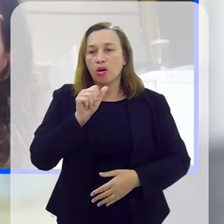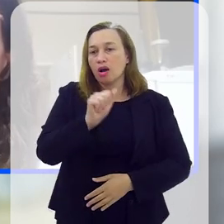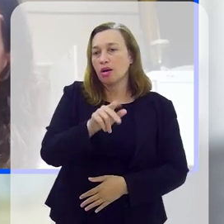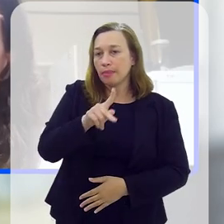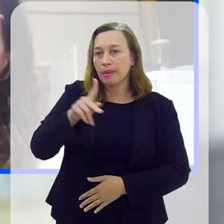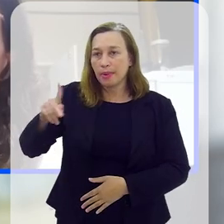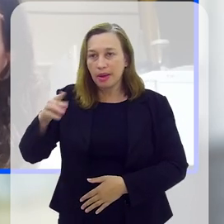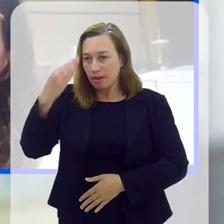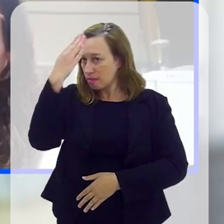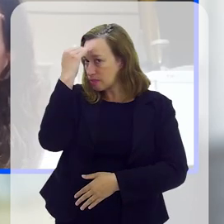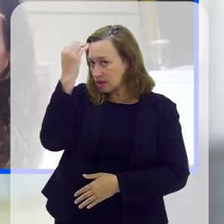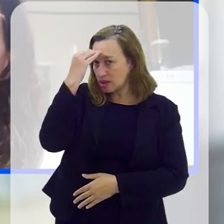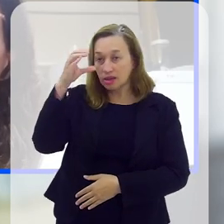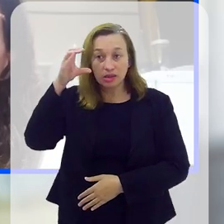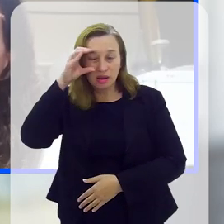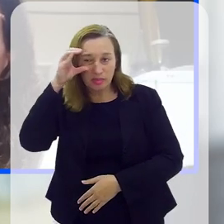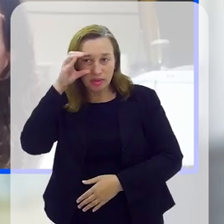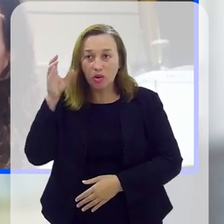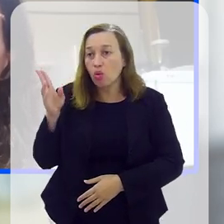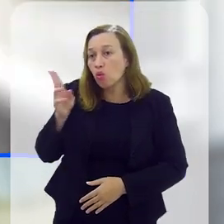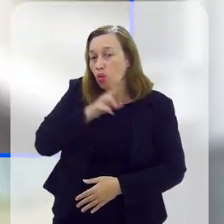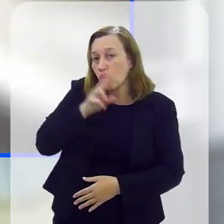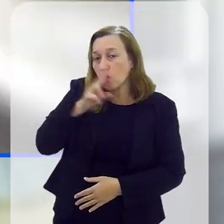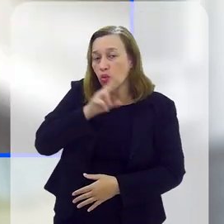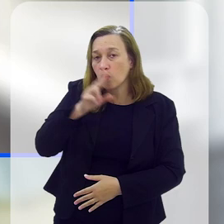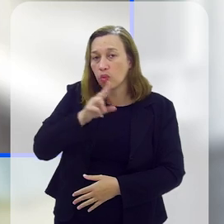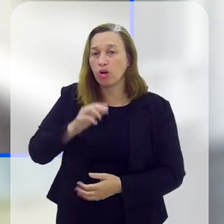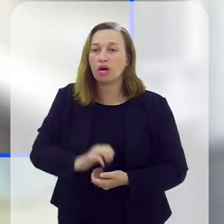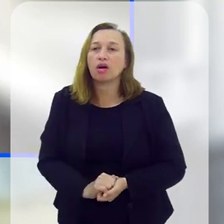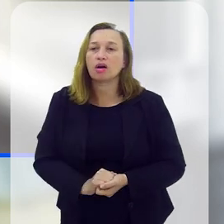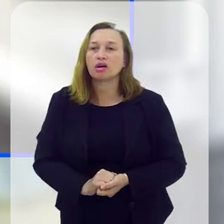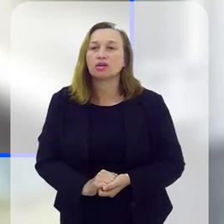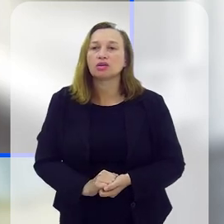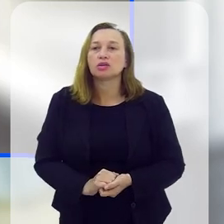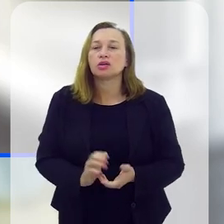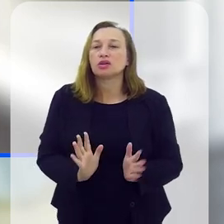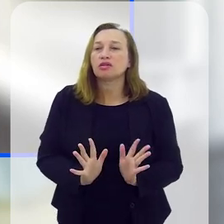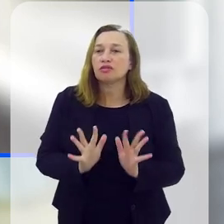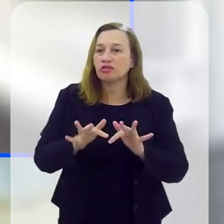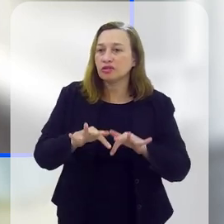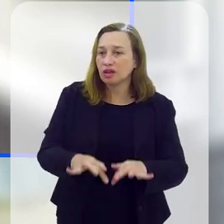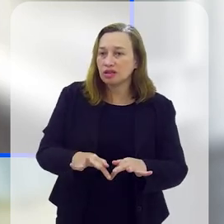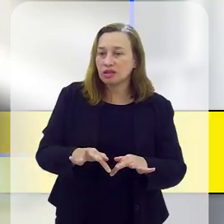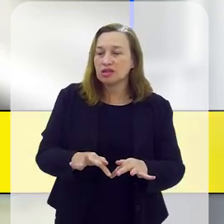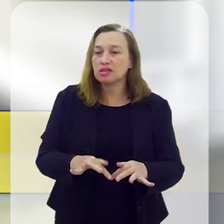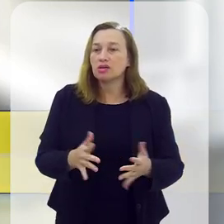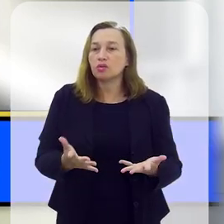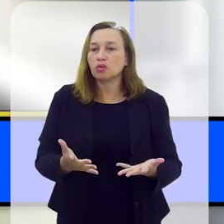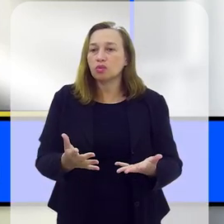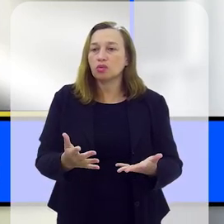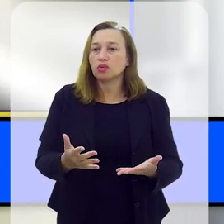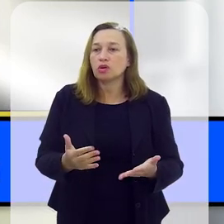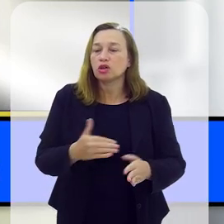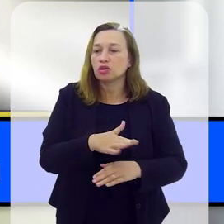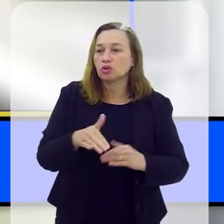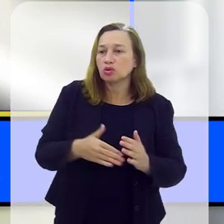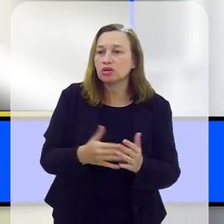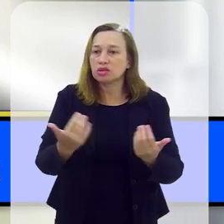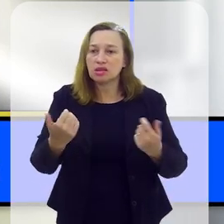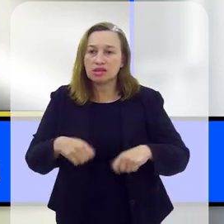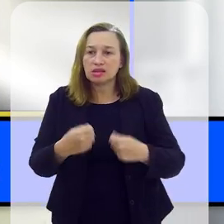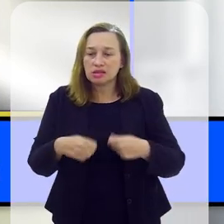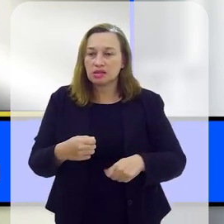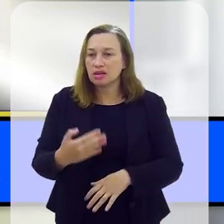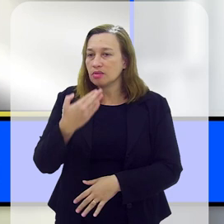aplicativo Maria da Penha Virtual, ele permite até agilizar, em certa medida, a concessão das medidas protetivas, né, reduzir esse